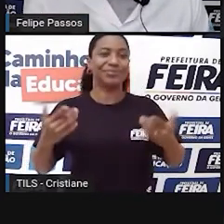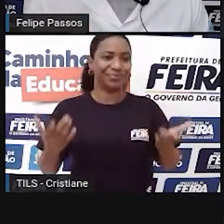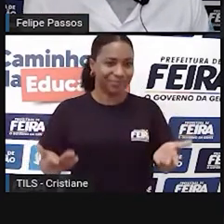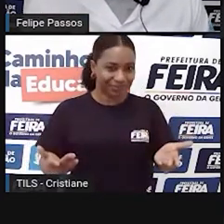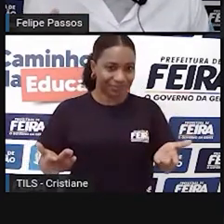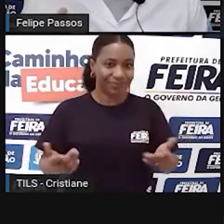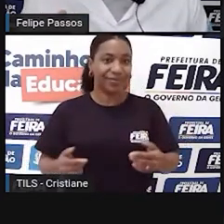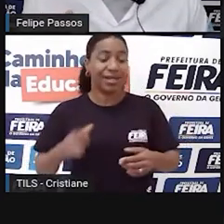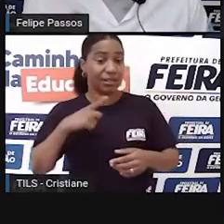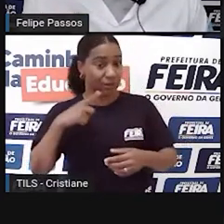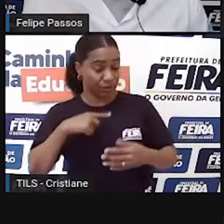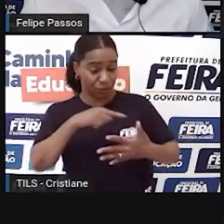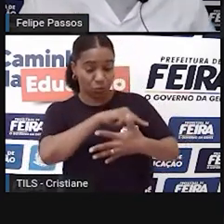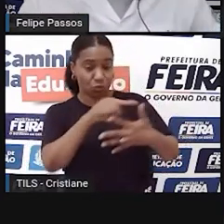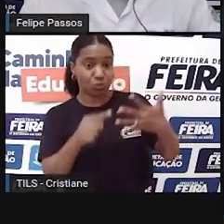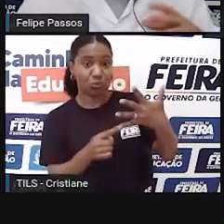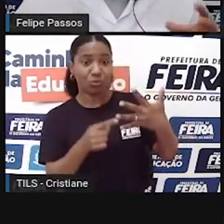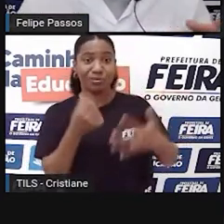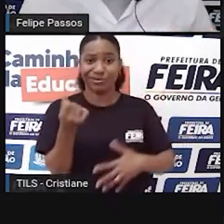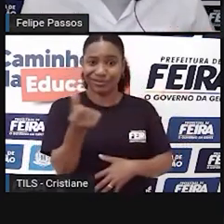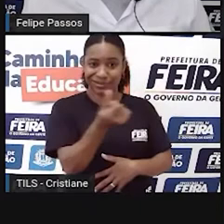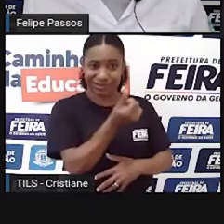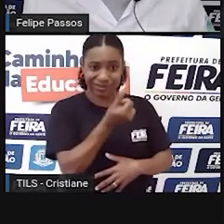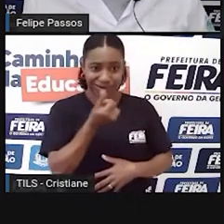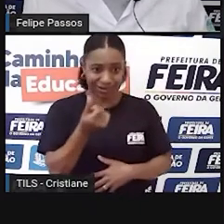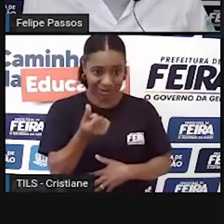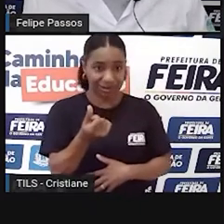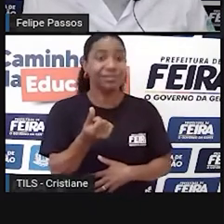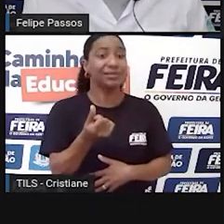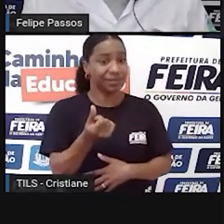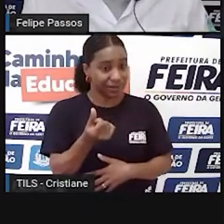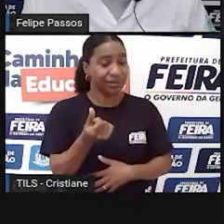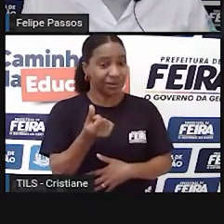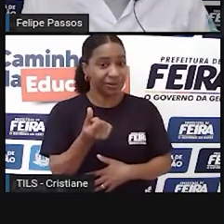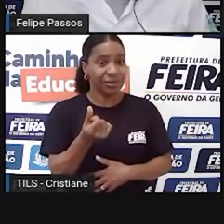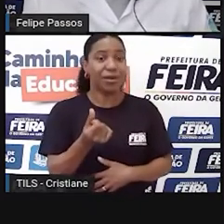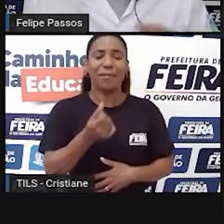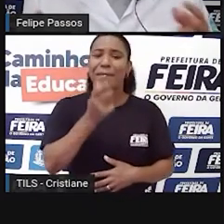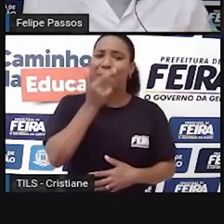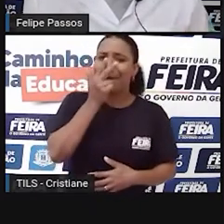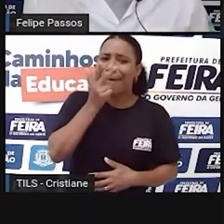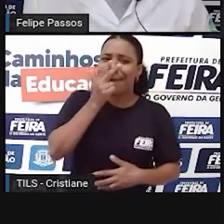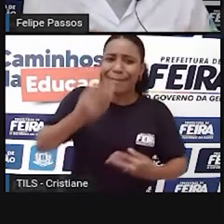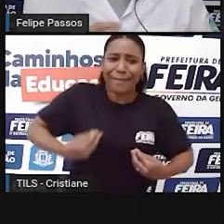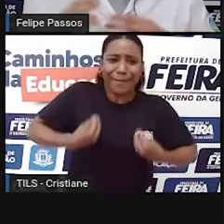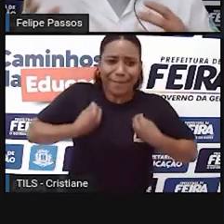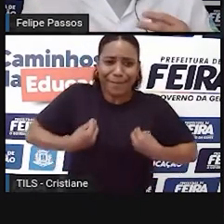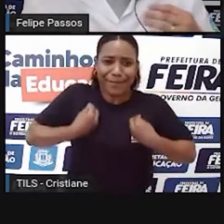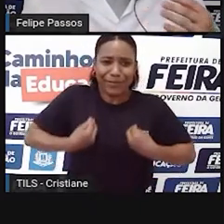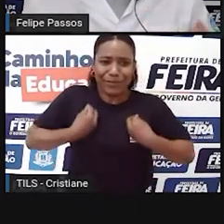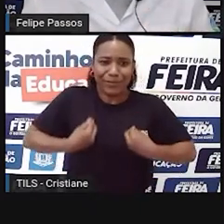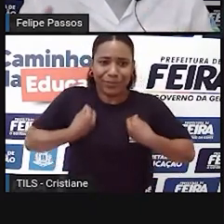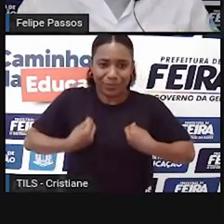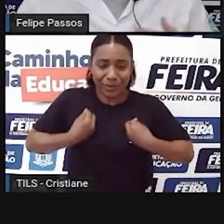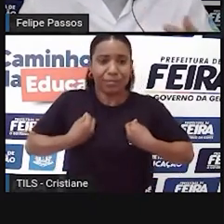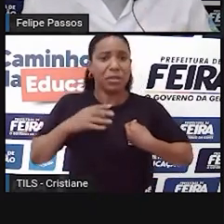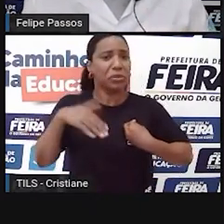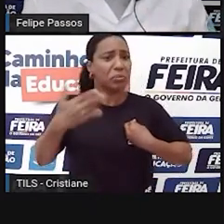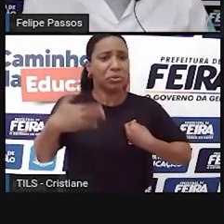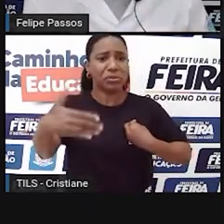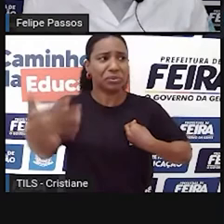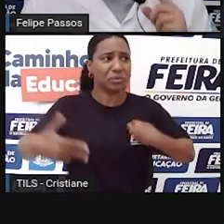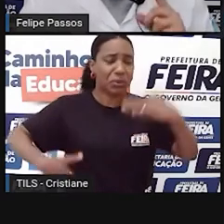homem de Neandertal e outras espécies de ser humano que já passaram pela Terra, mas que foram sumindo